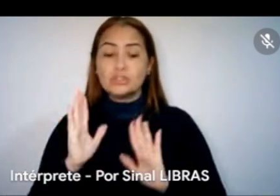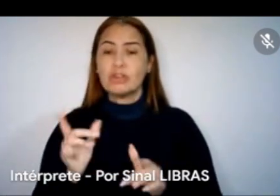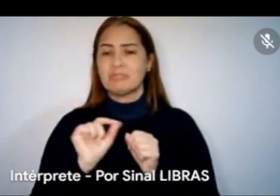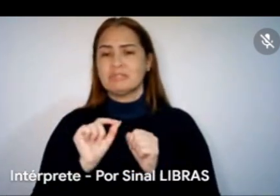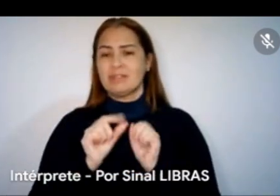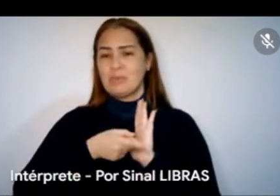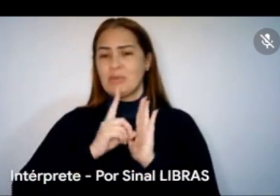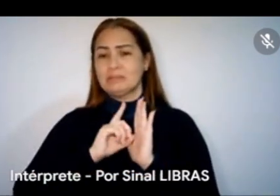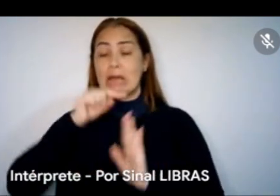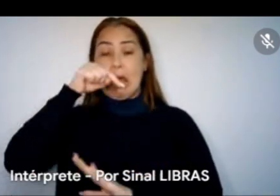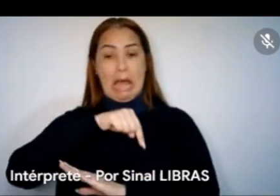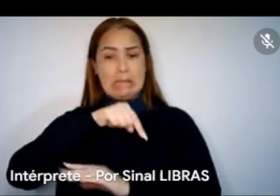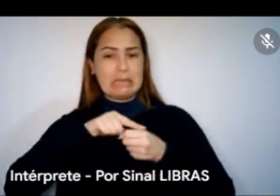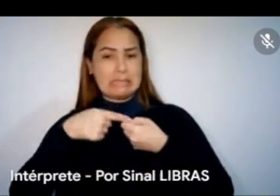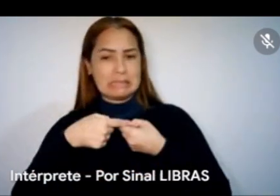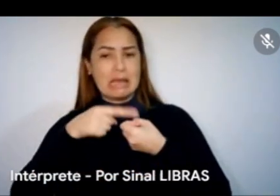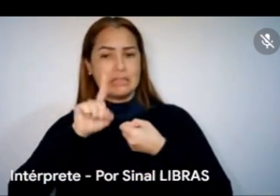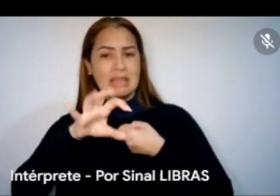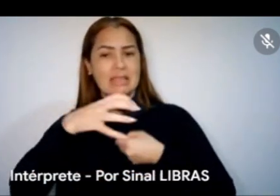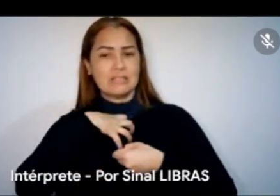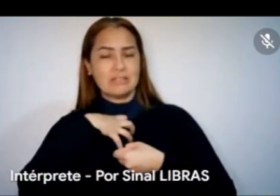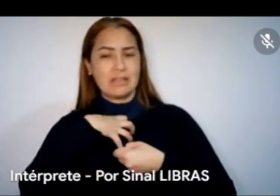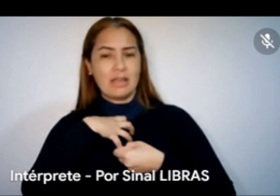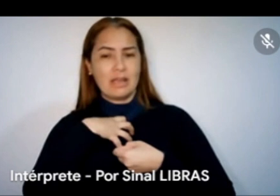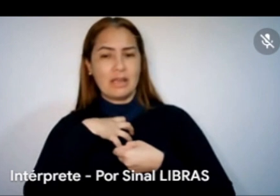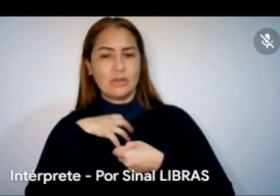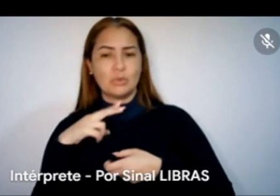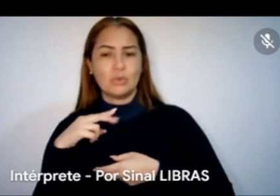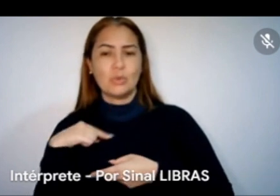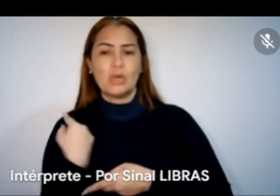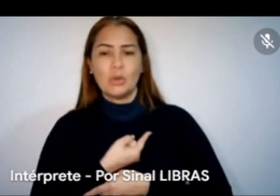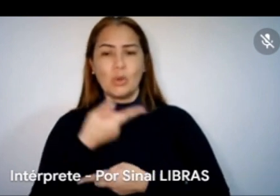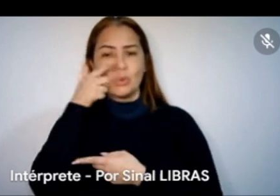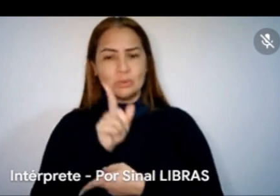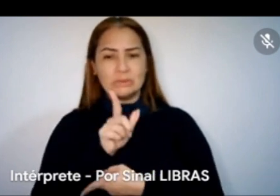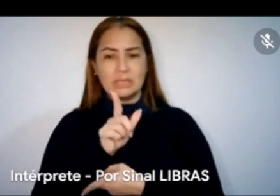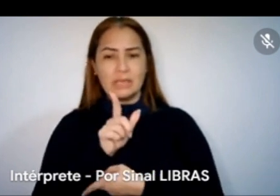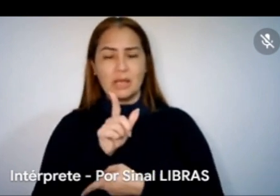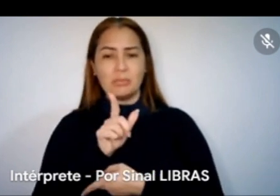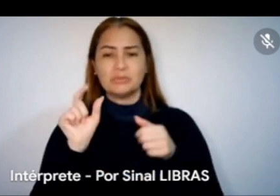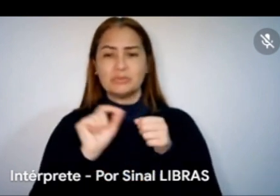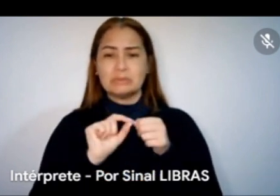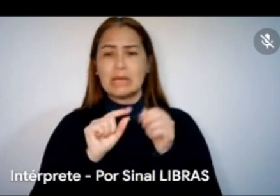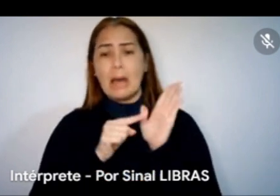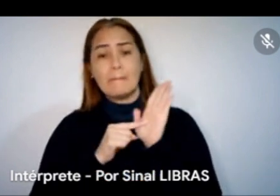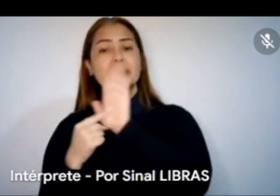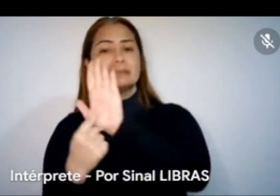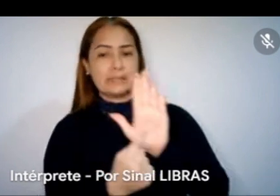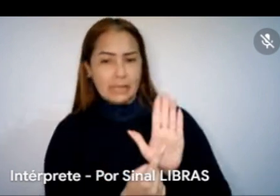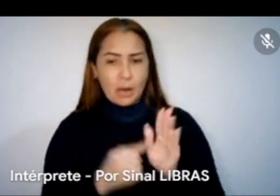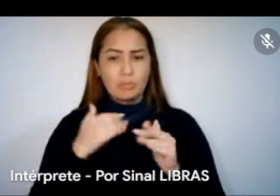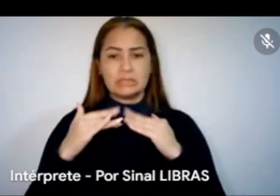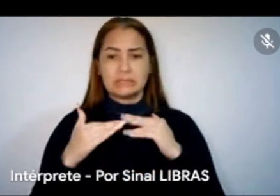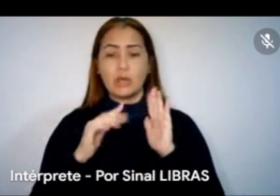Aqui no município foi assim que a gente construiu a escuta, foi apresentado o plano de ação com os valores para